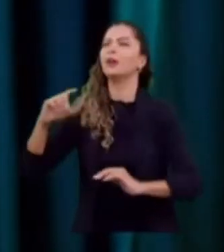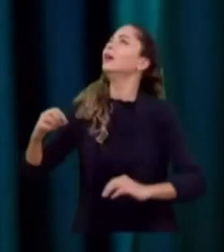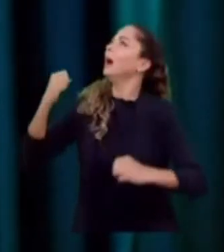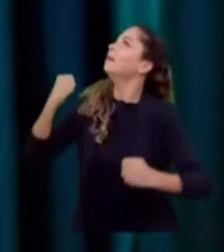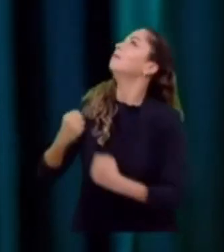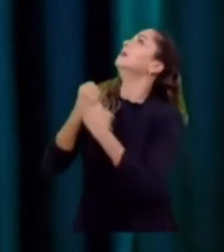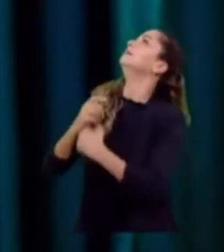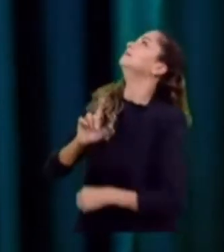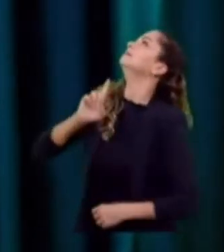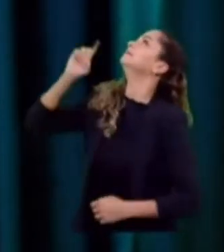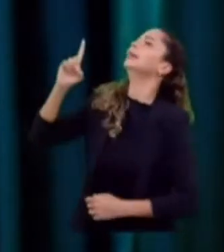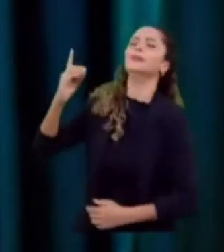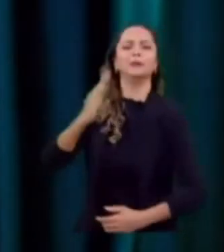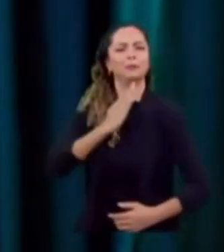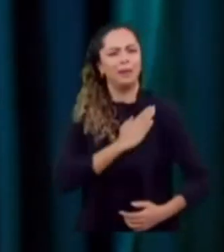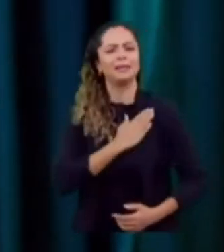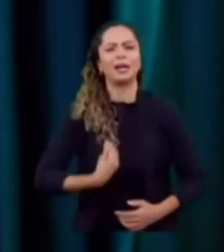pátria, família, vida e liberdade. Obrigado.